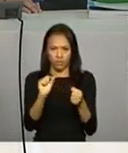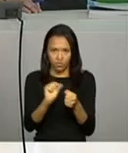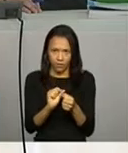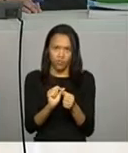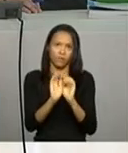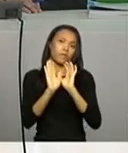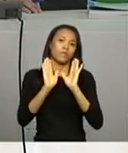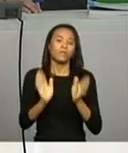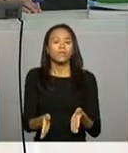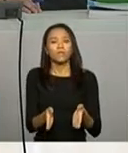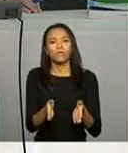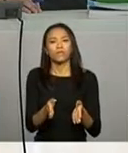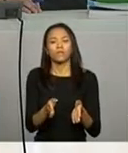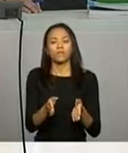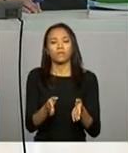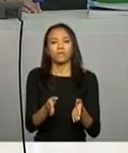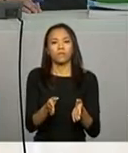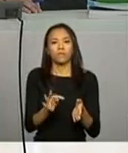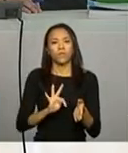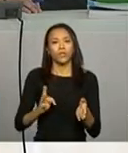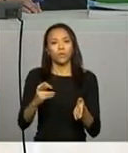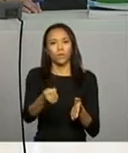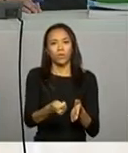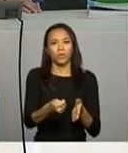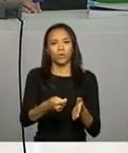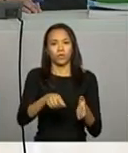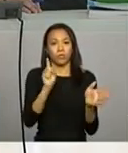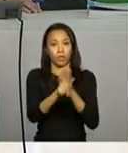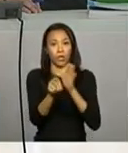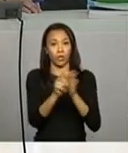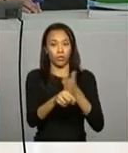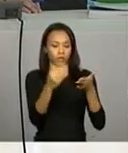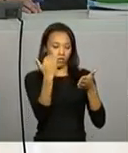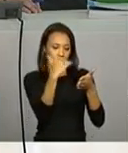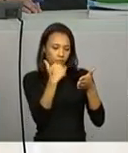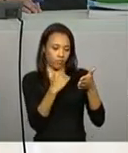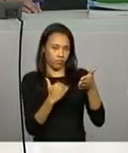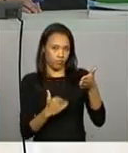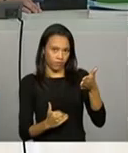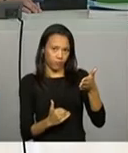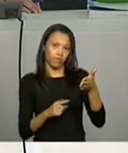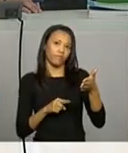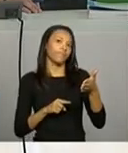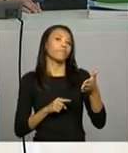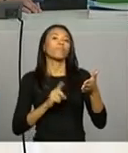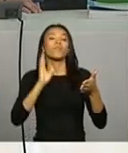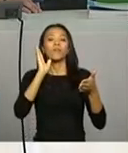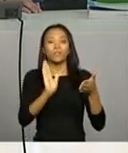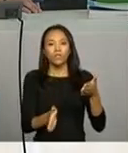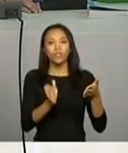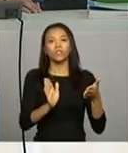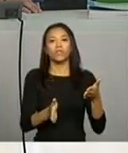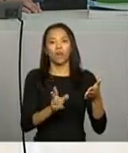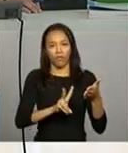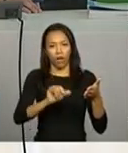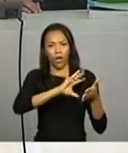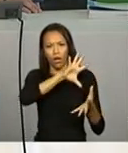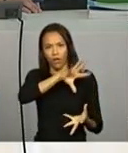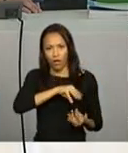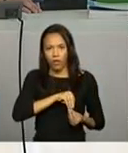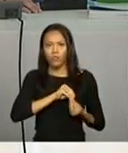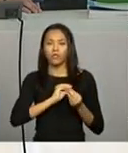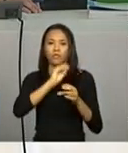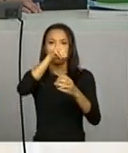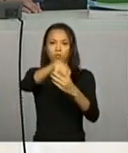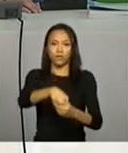os questionários com seus resultados, eles vão ser colocados